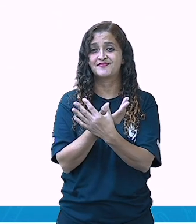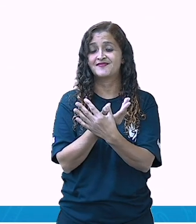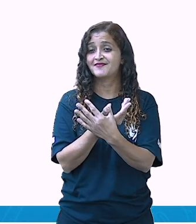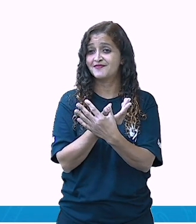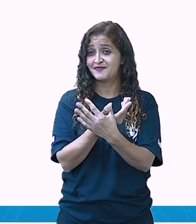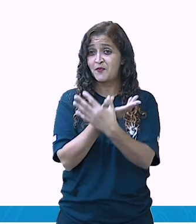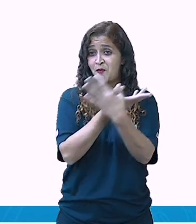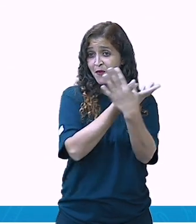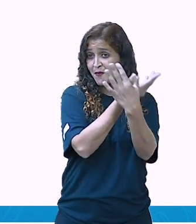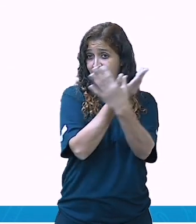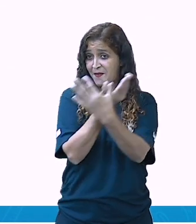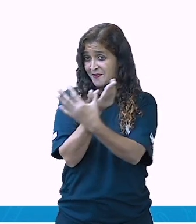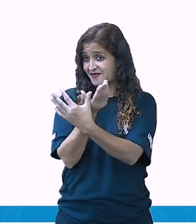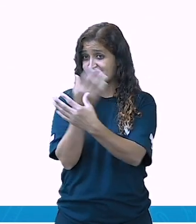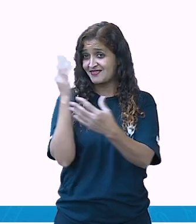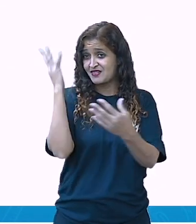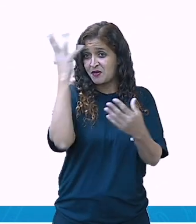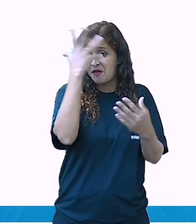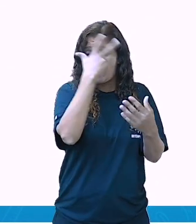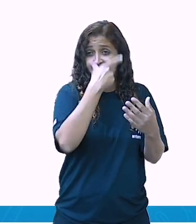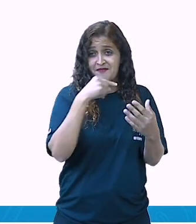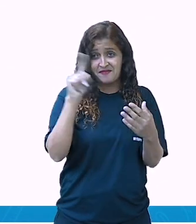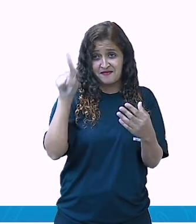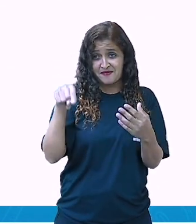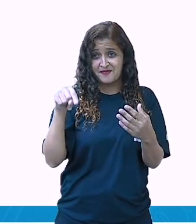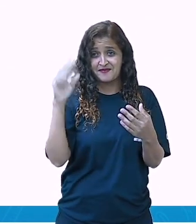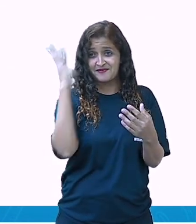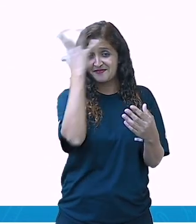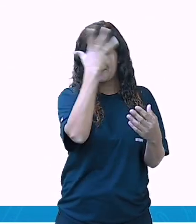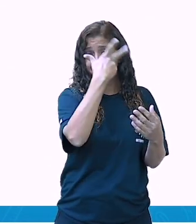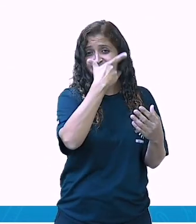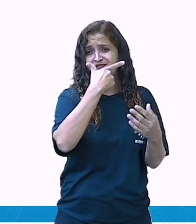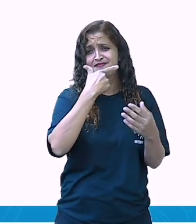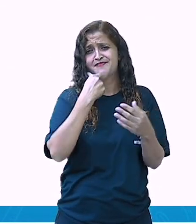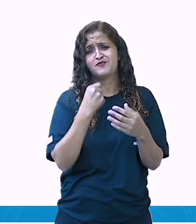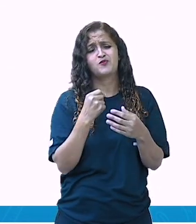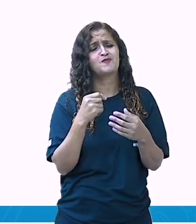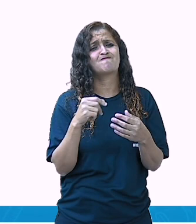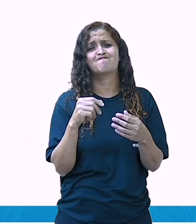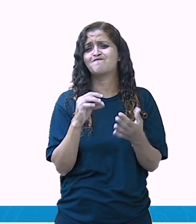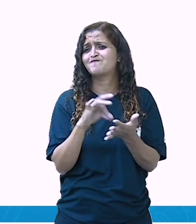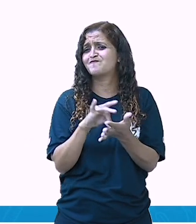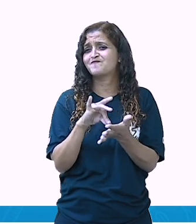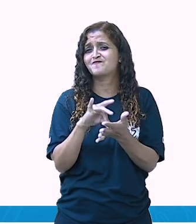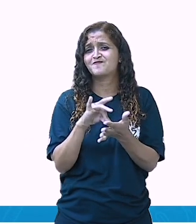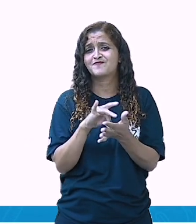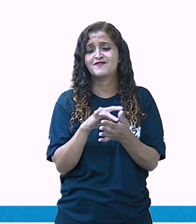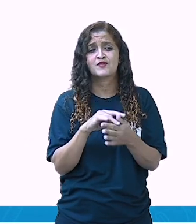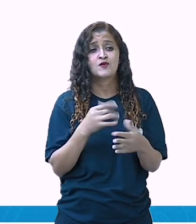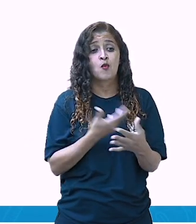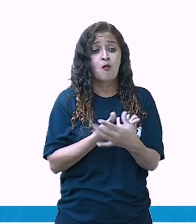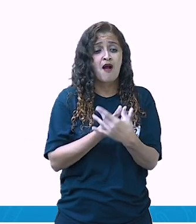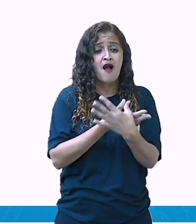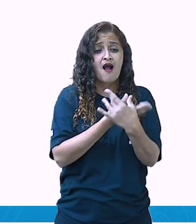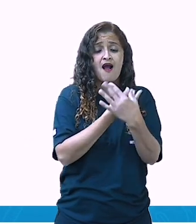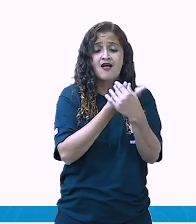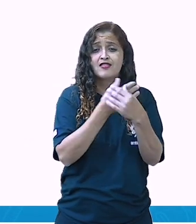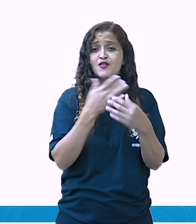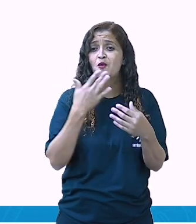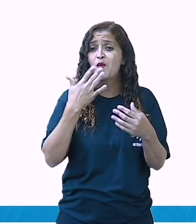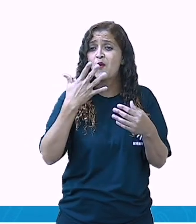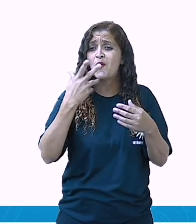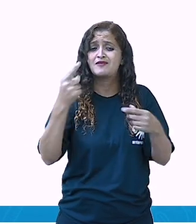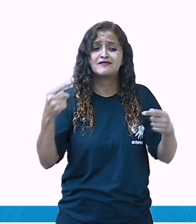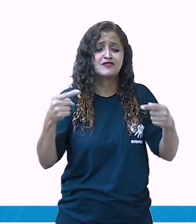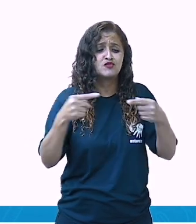As borboletas são lindas. E são mesmo, né, gente? Borboleta é muito bonito de ver. Tem de várias cores, várias espécies.